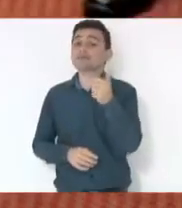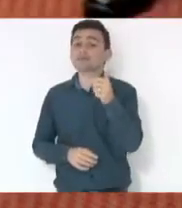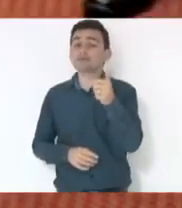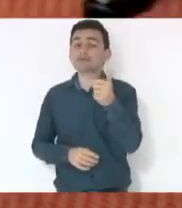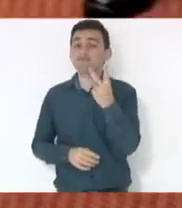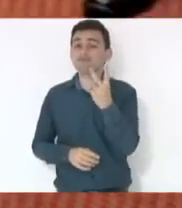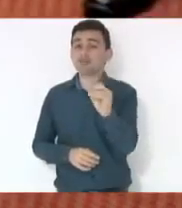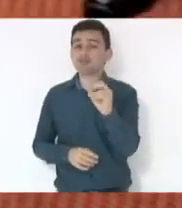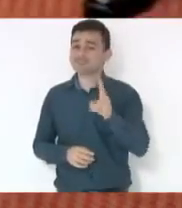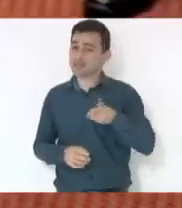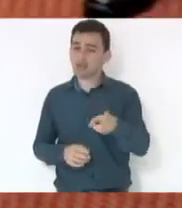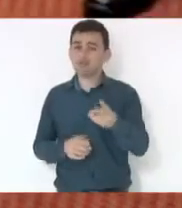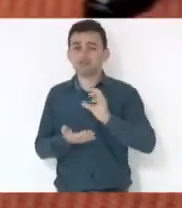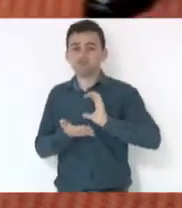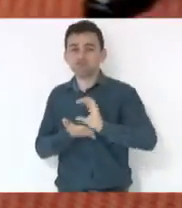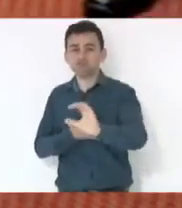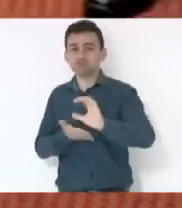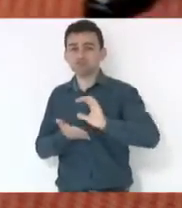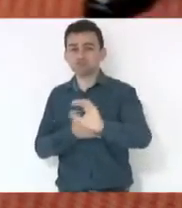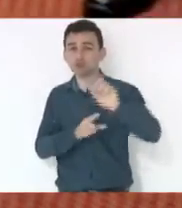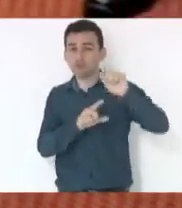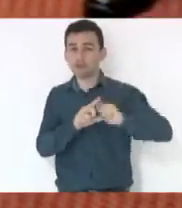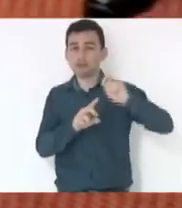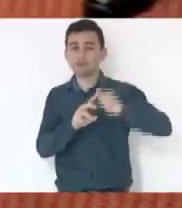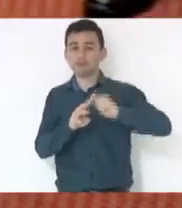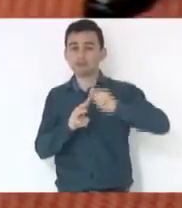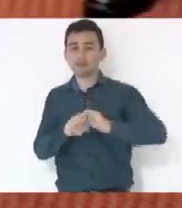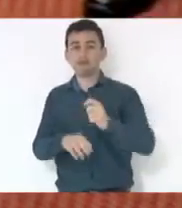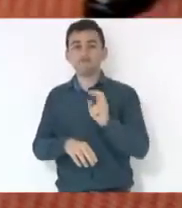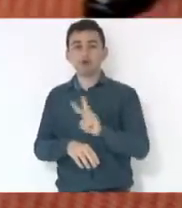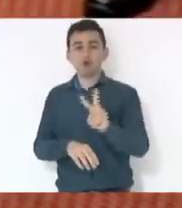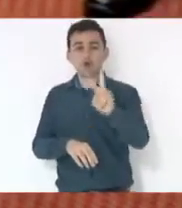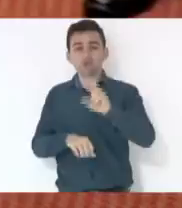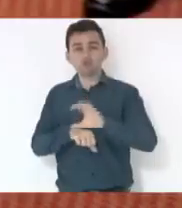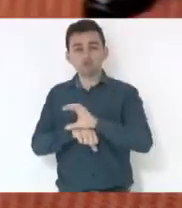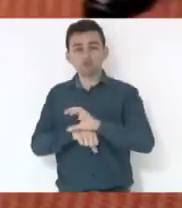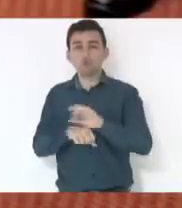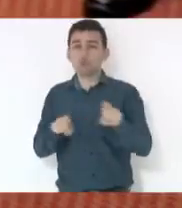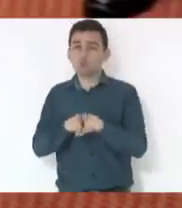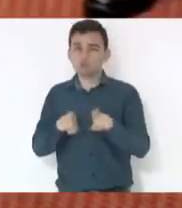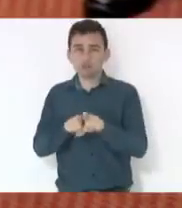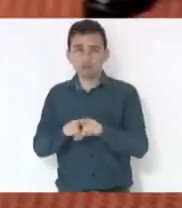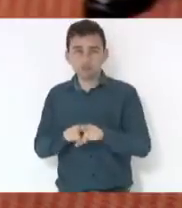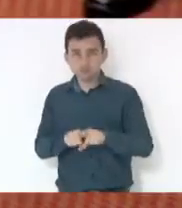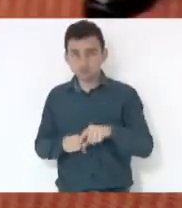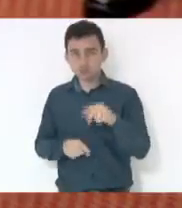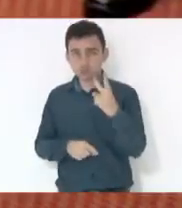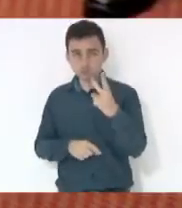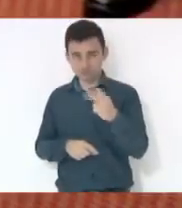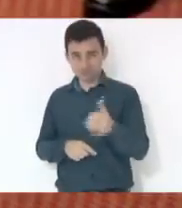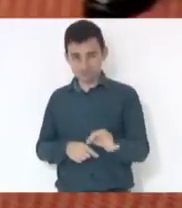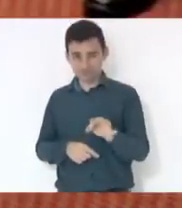dos valores constitucionais, ou seja, o duodécimo para